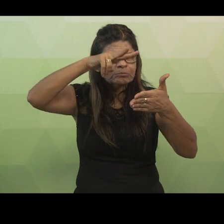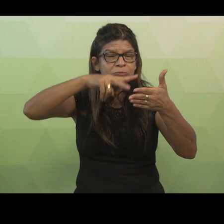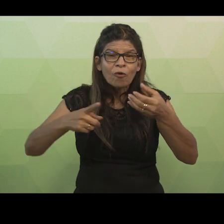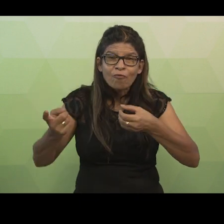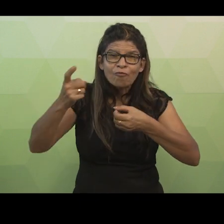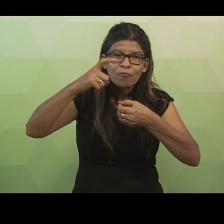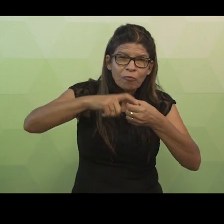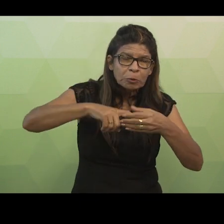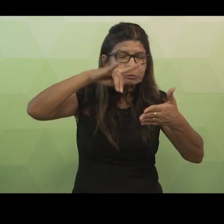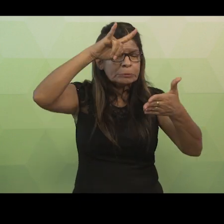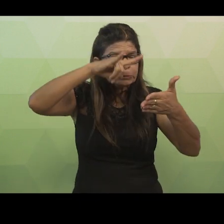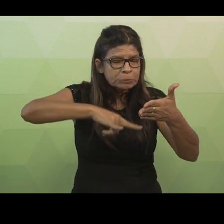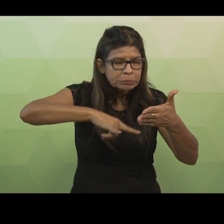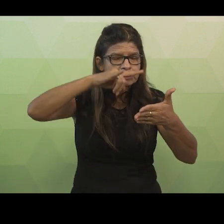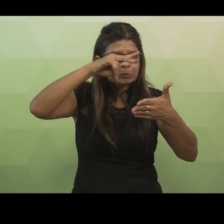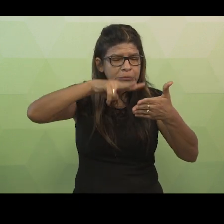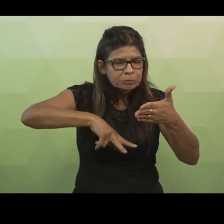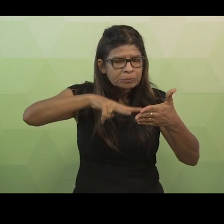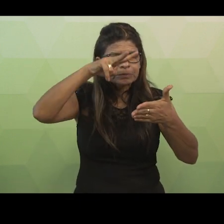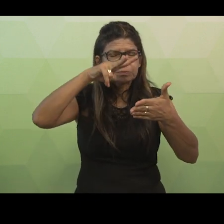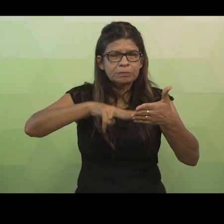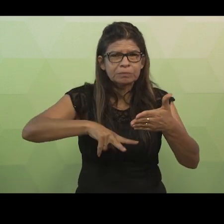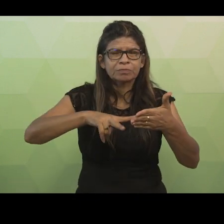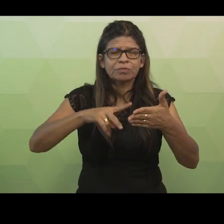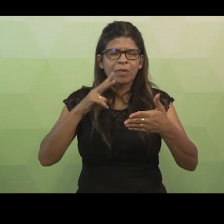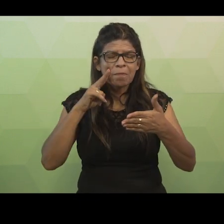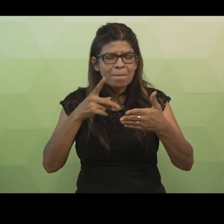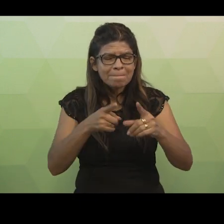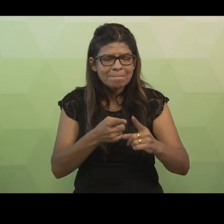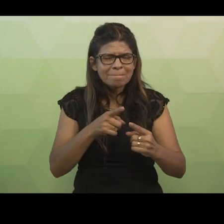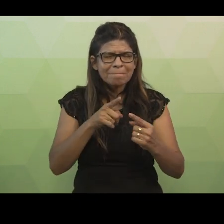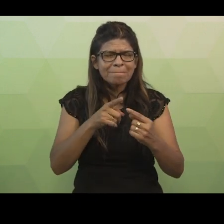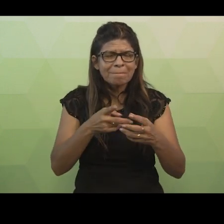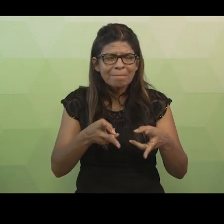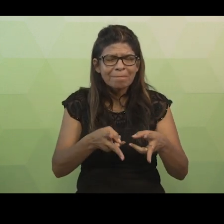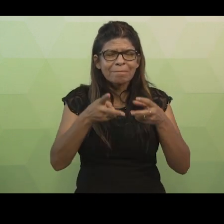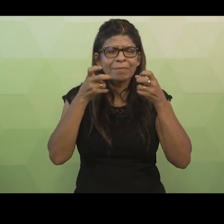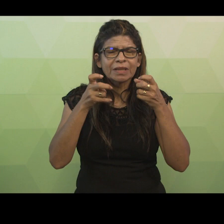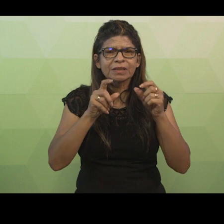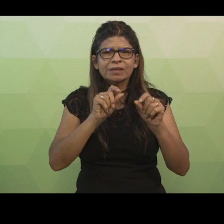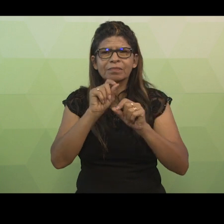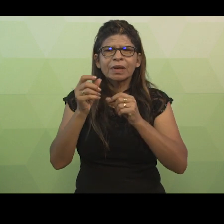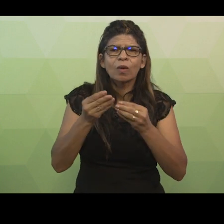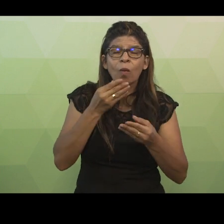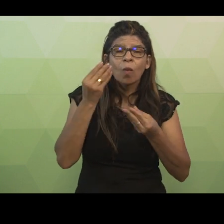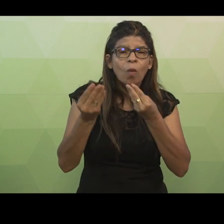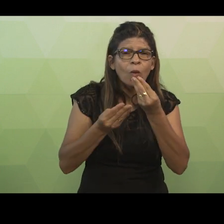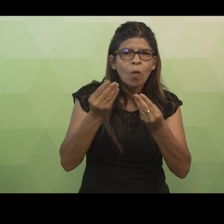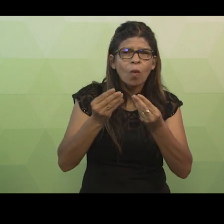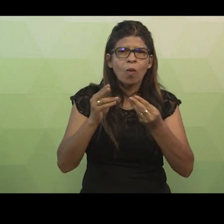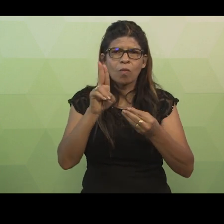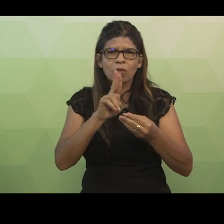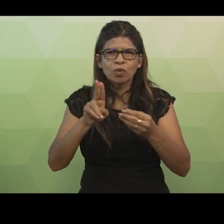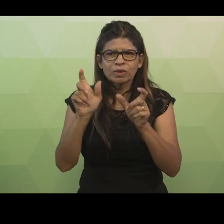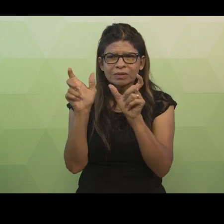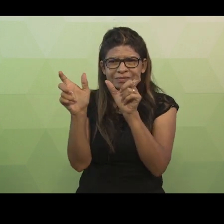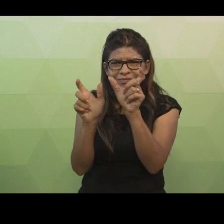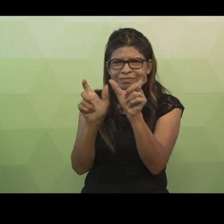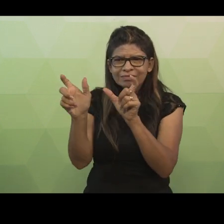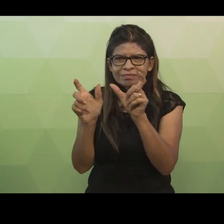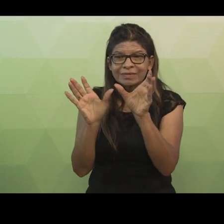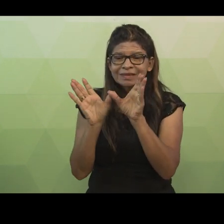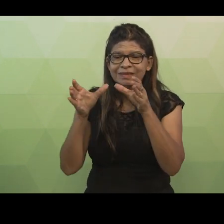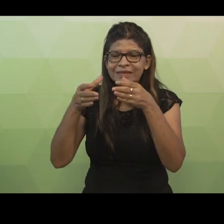Determinamos, então, alguns substantivos que são possíveis candidatos para a classe. Durante essa leitura, também